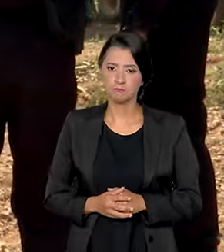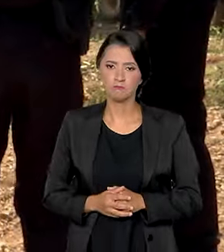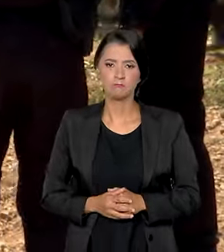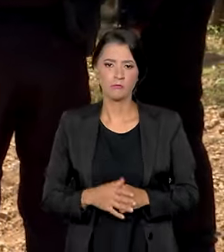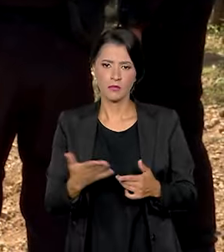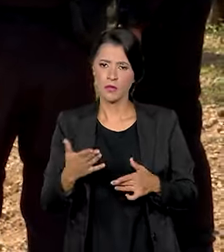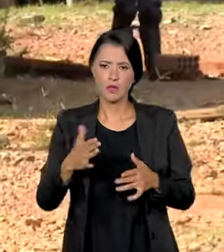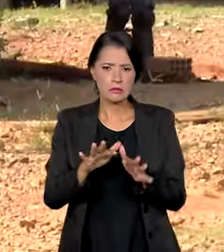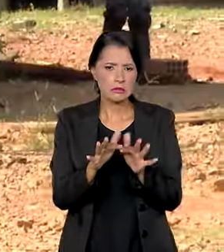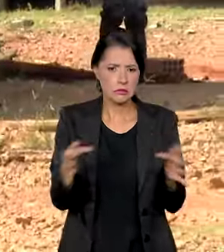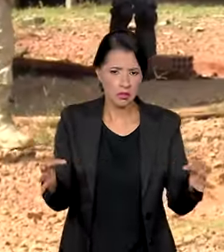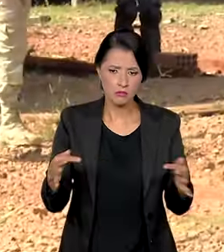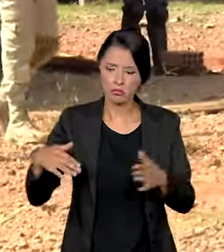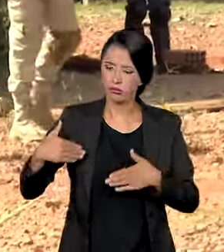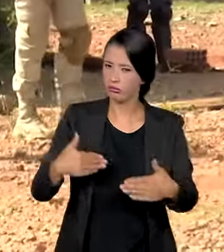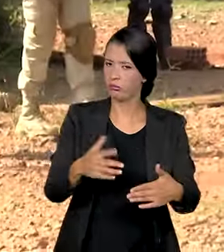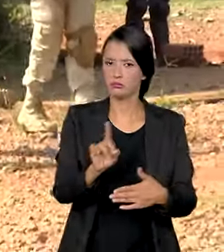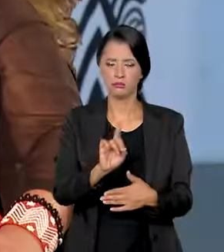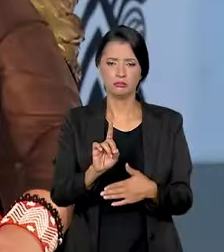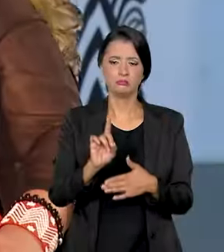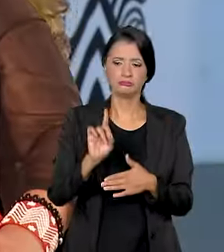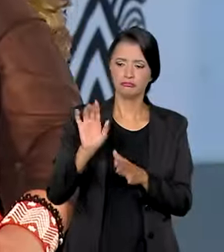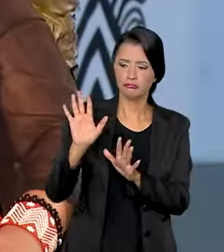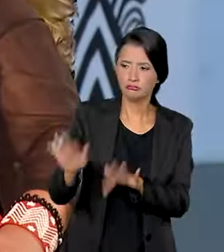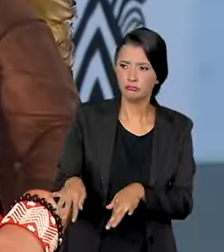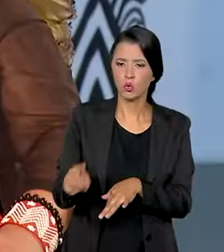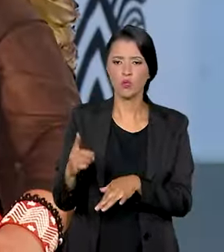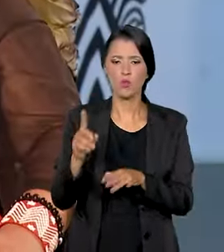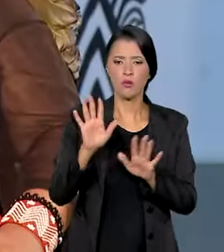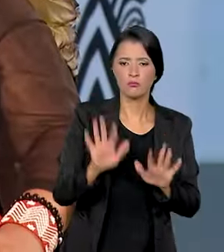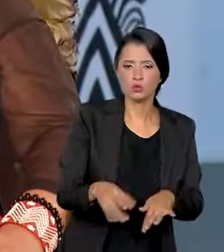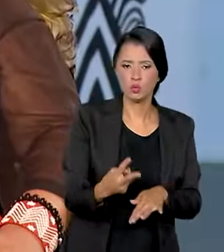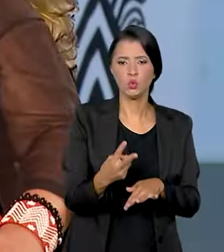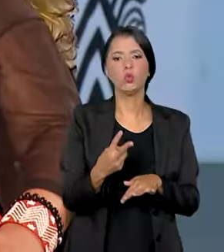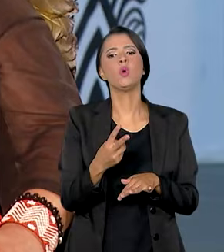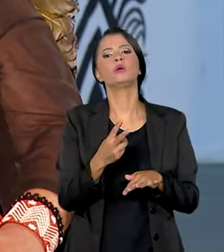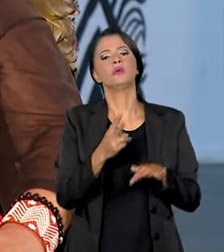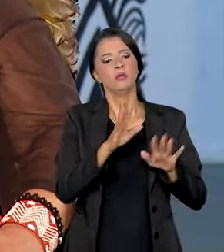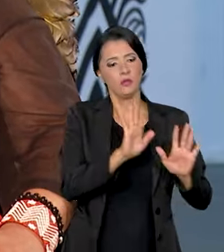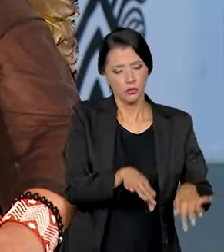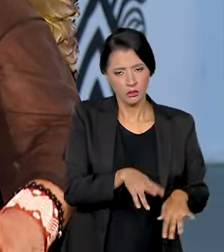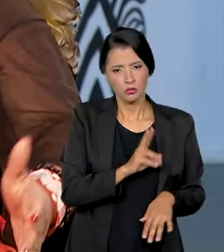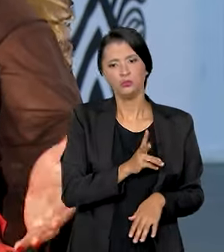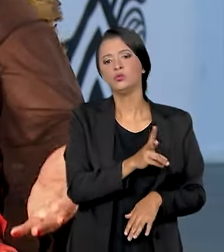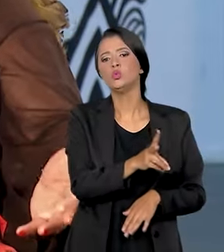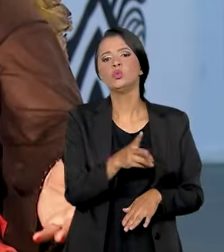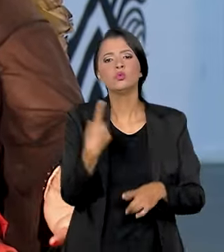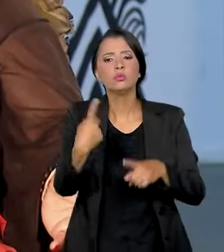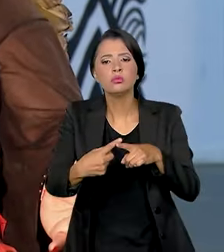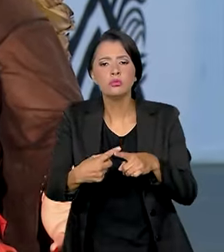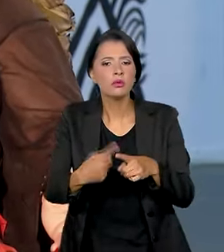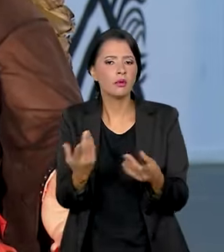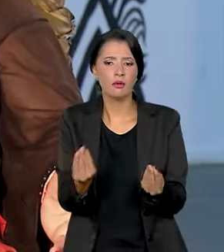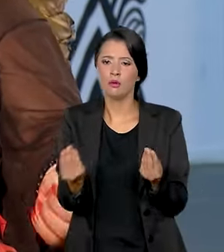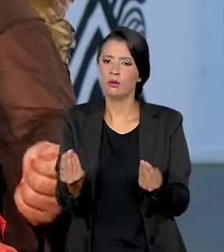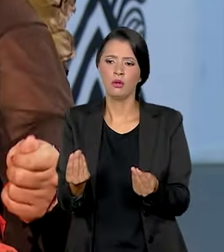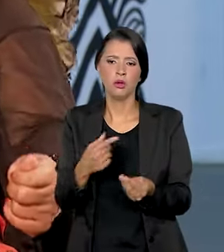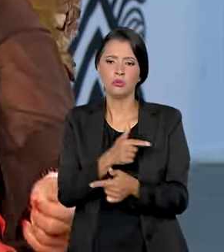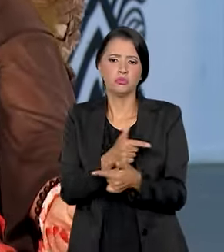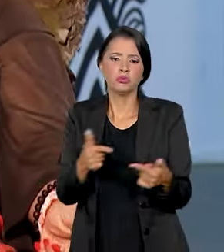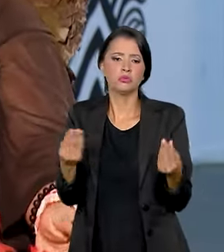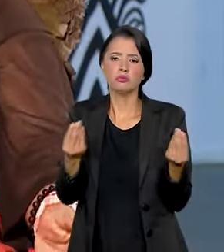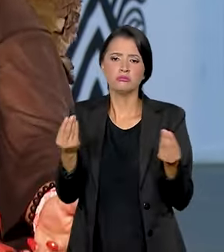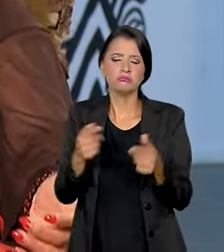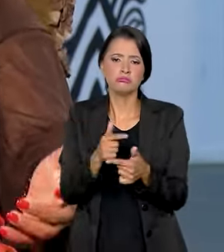Não é um processo simples, né? Terminando uma, terminando duas, a gente segue para a outra. Porque também a gente não